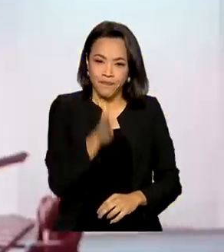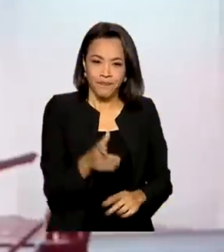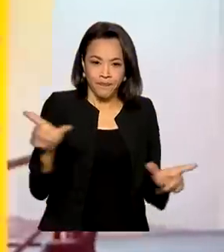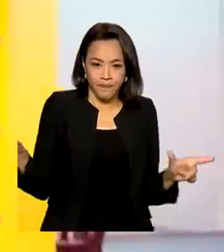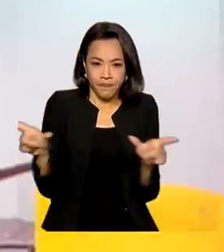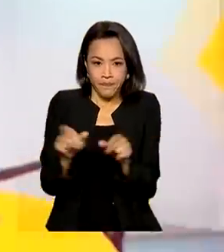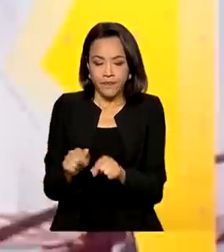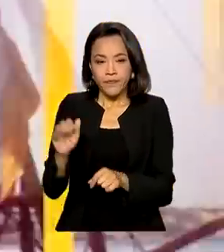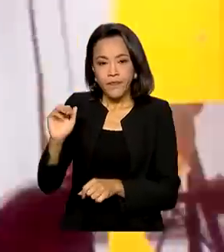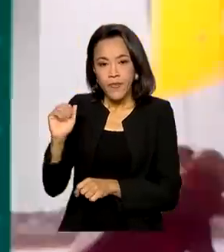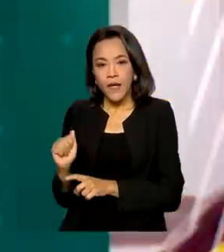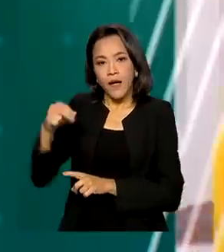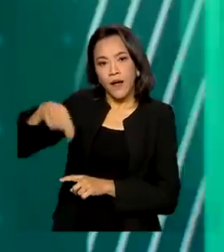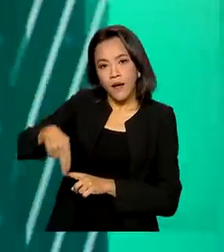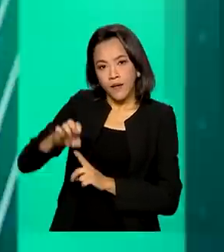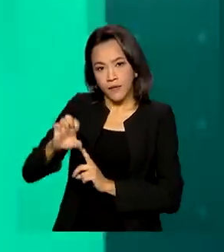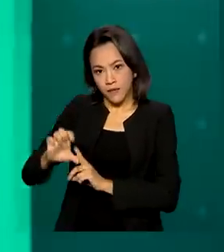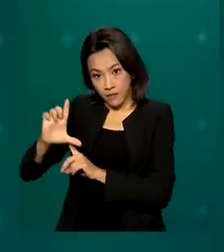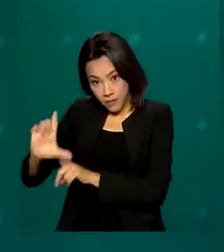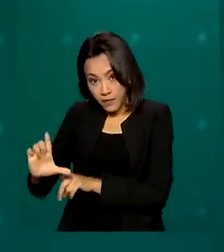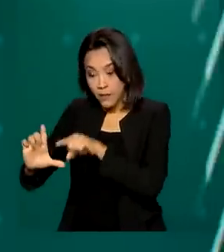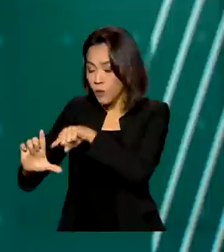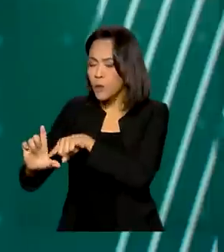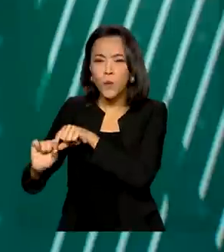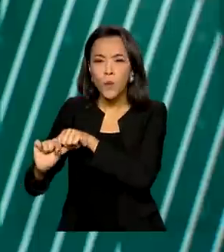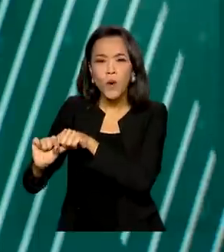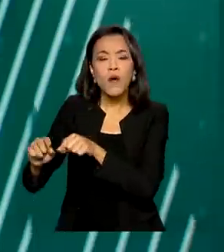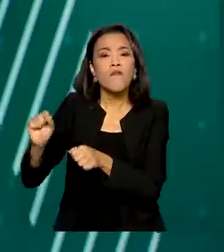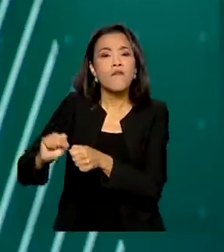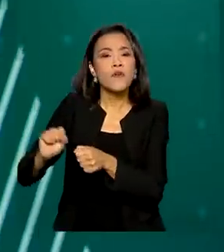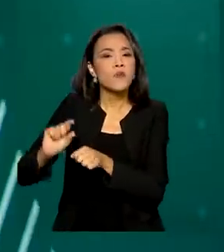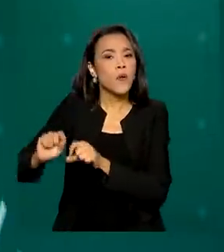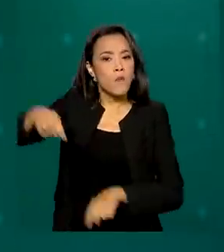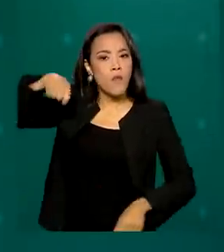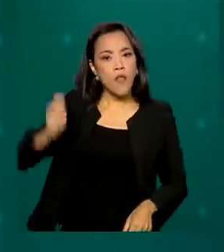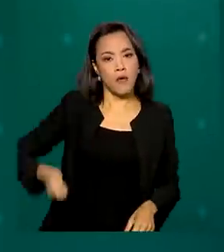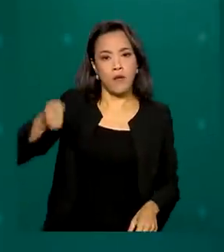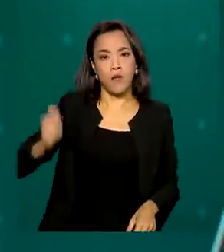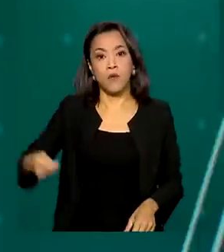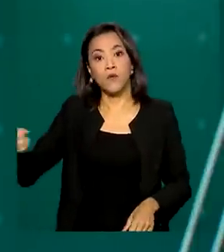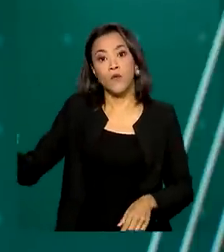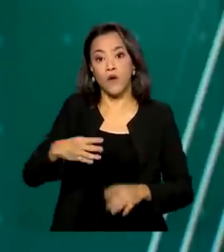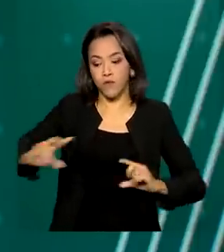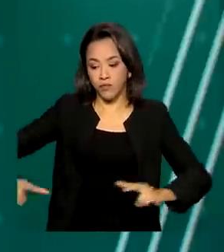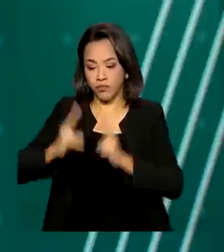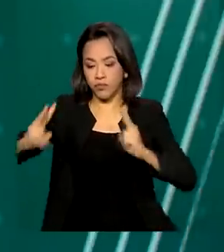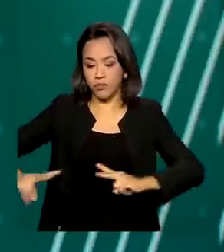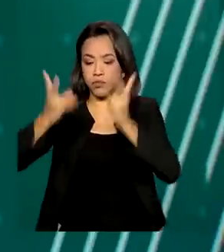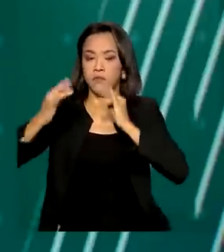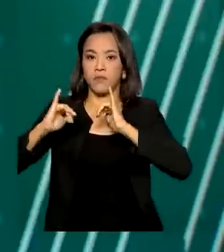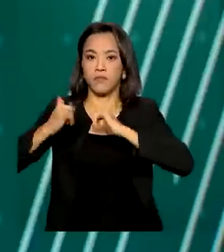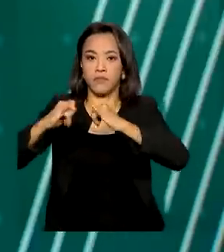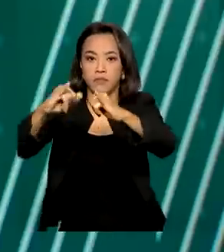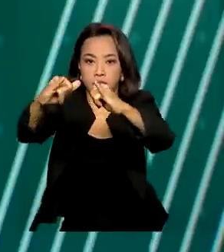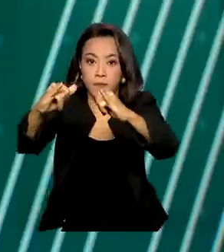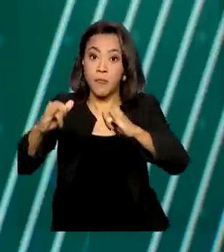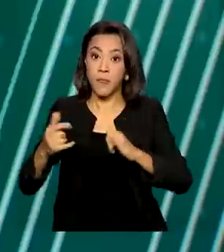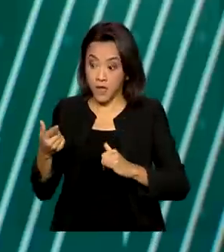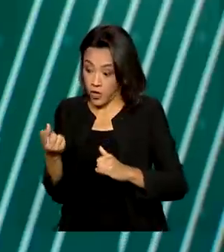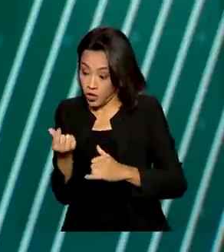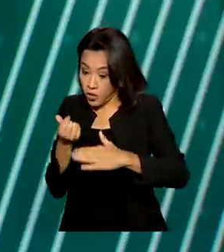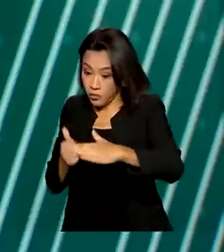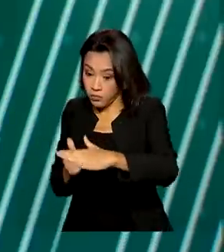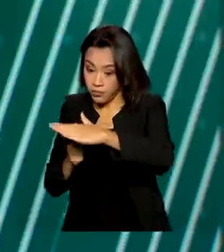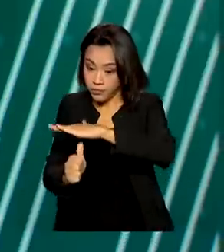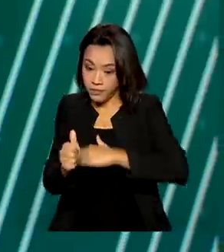Agência Nacional de Energia Elétrica realizou um leilão de novas linhas de transmissão. A previsão de investimentos no